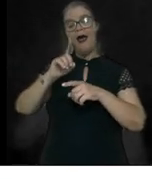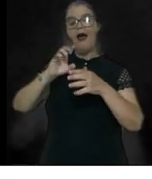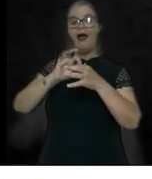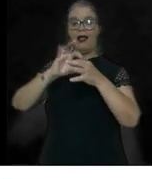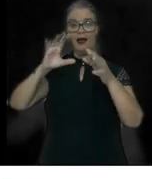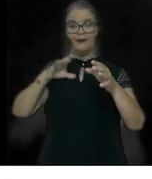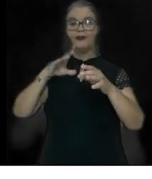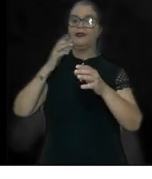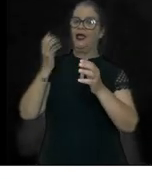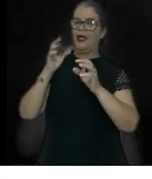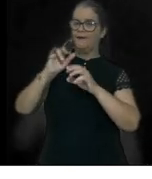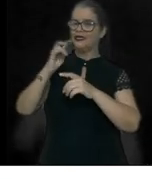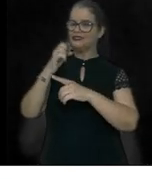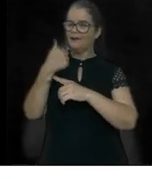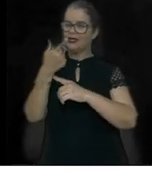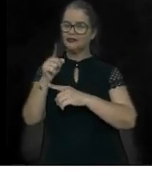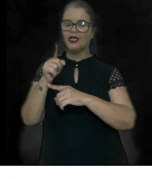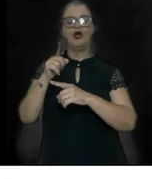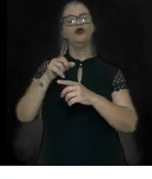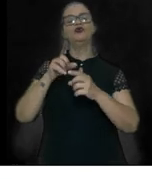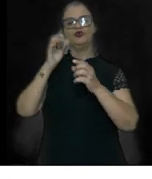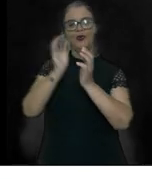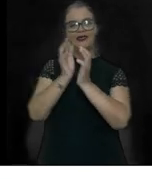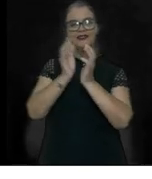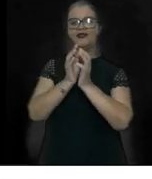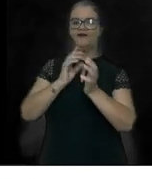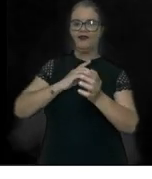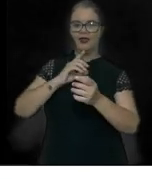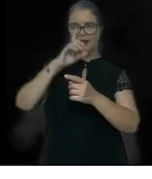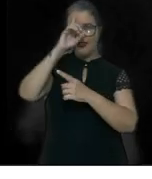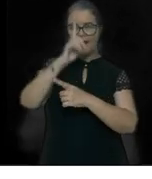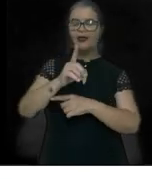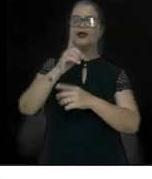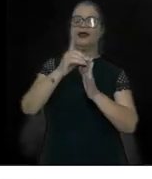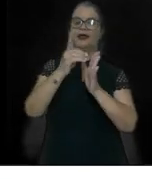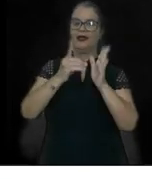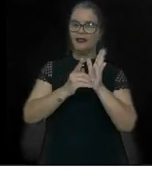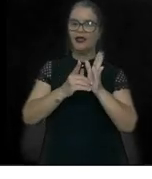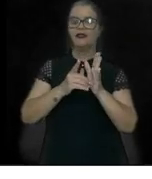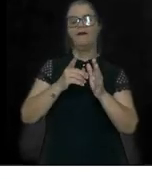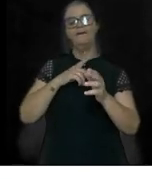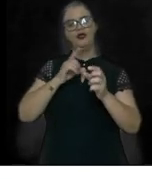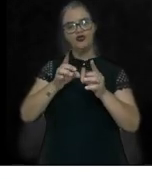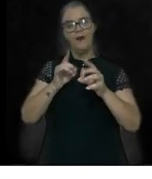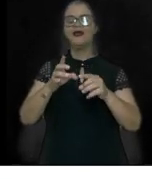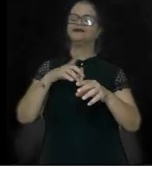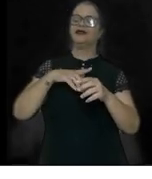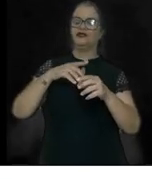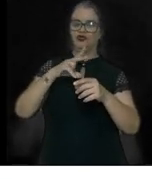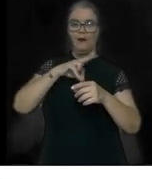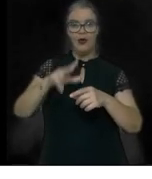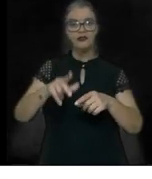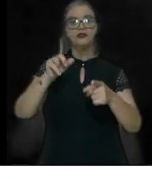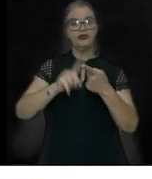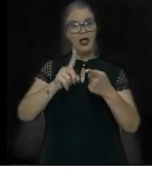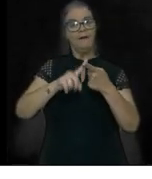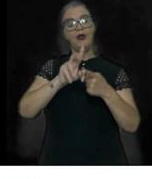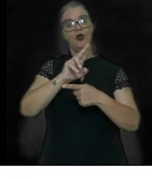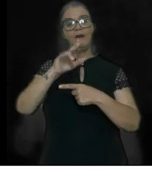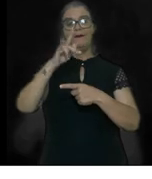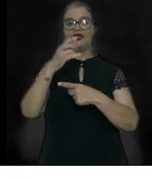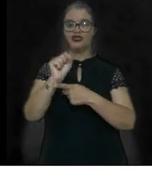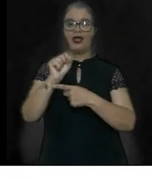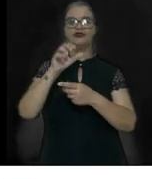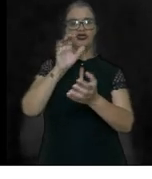decretada pelos comerciantes portugueses, também chamados de mascates. Na época, Recife era